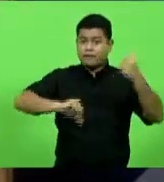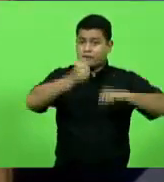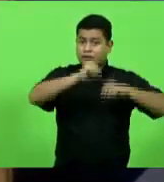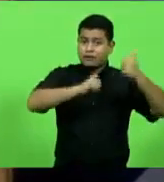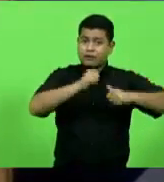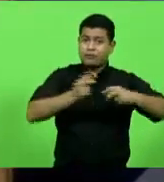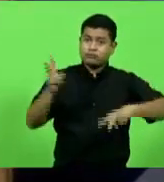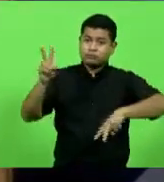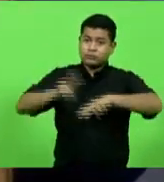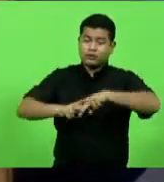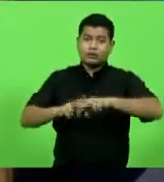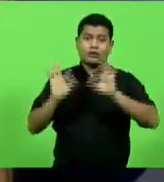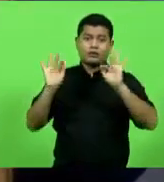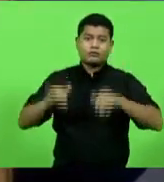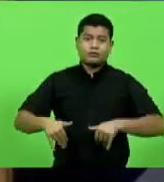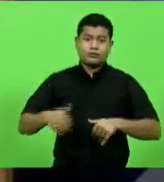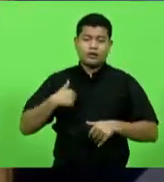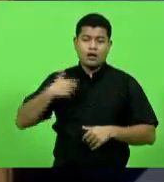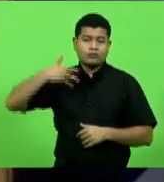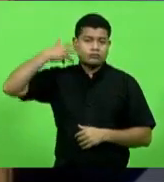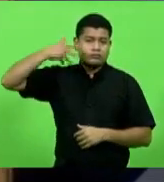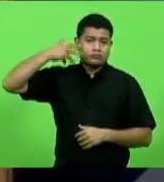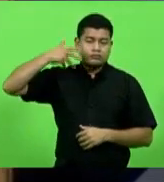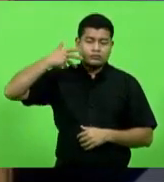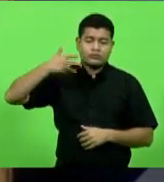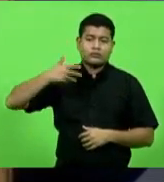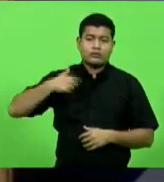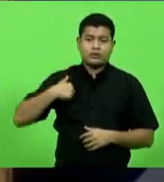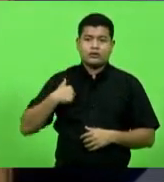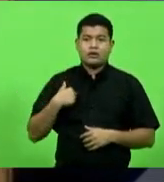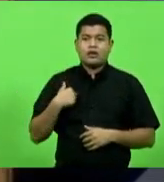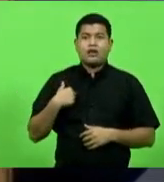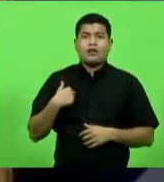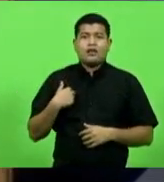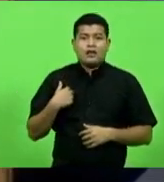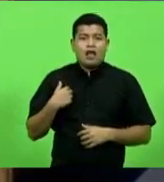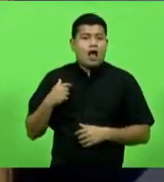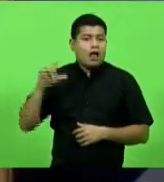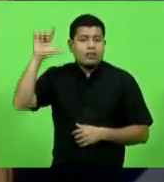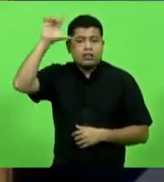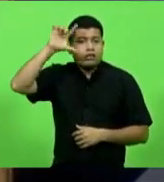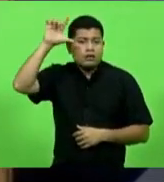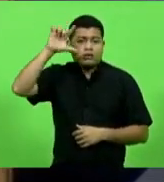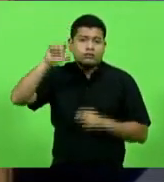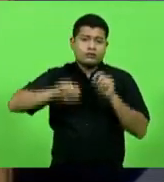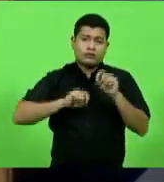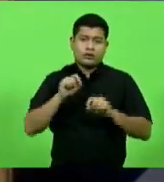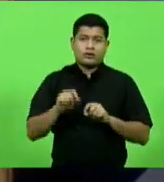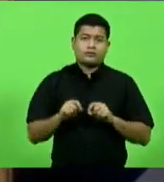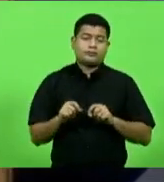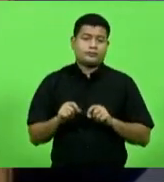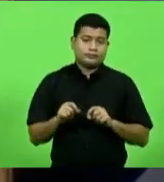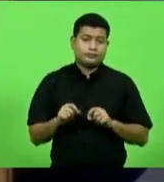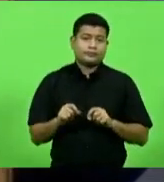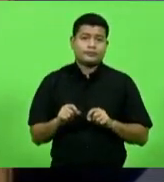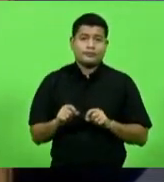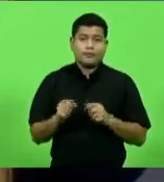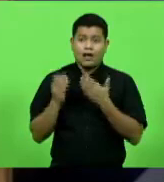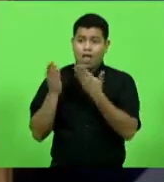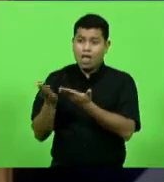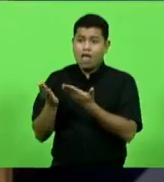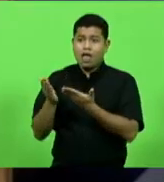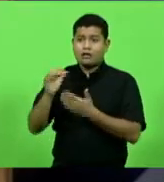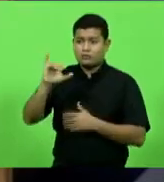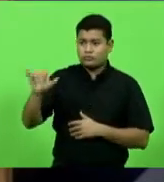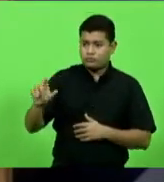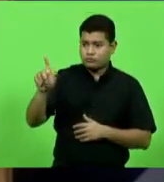finalizando a minha fala, o raciocínio, ele é lógico, ele, deputado Júlio, ele não é